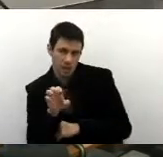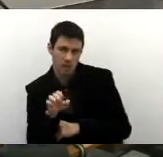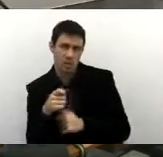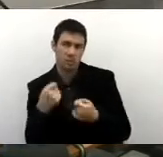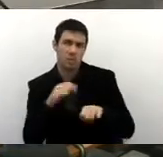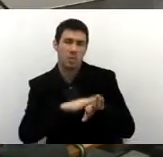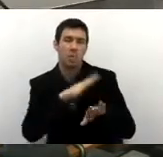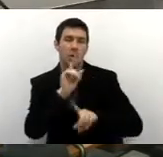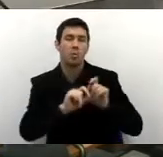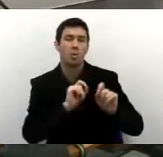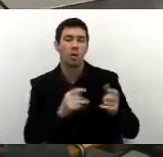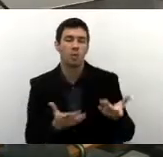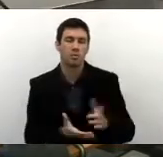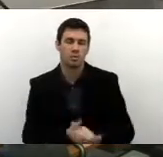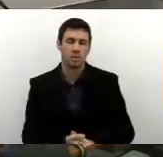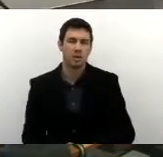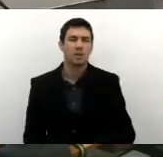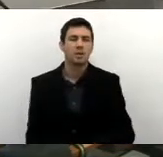quê? Obrigado.